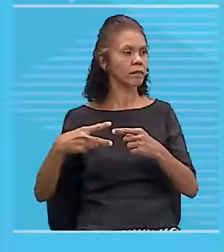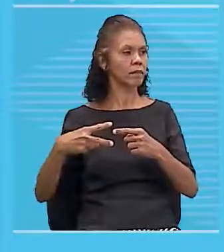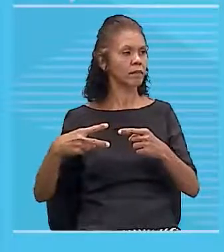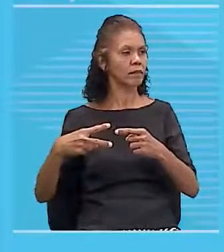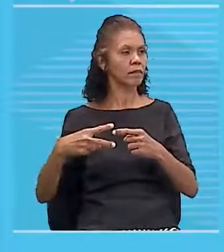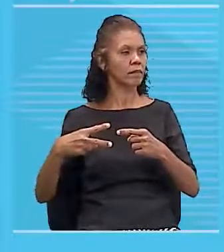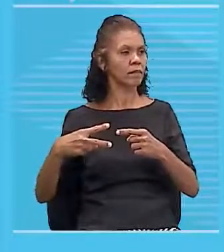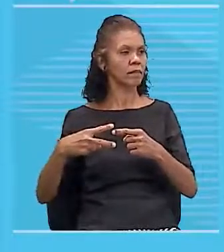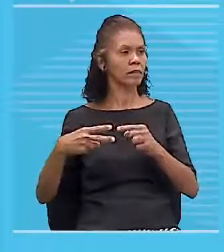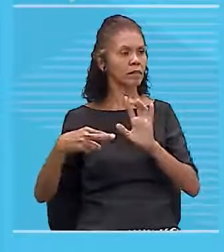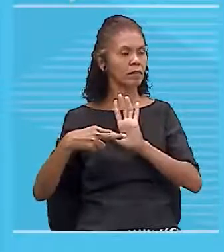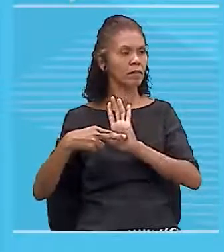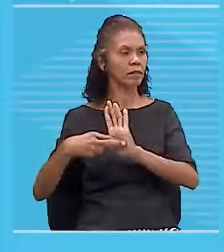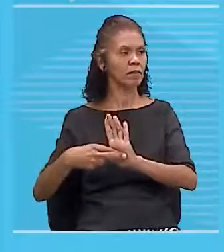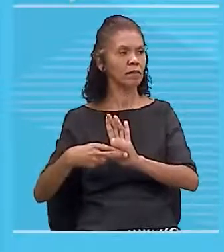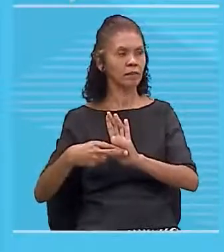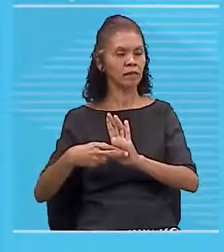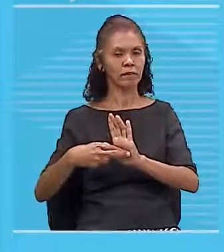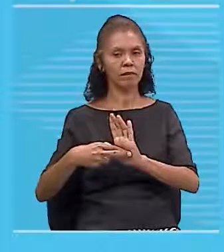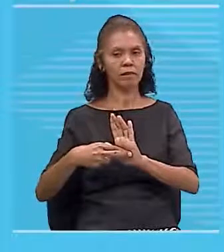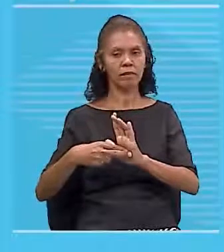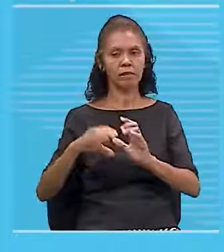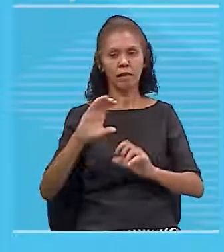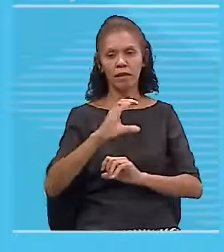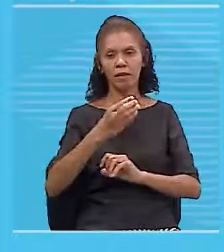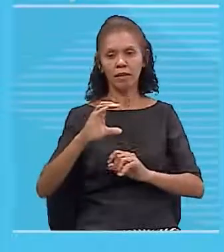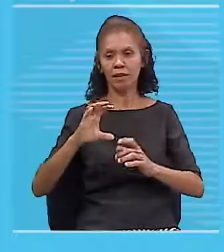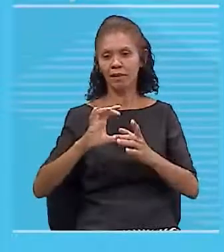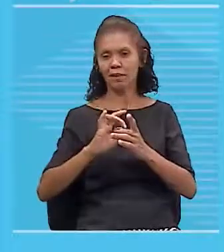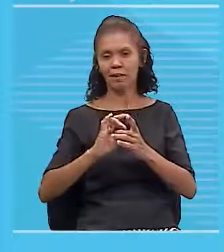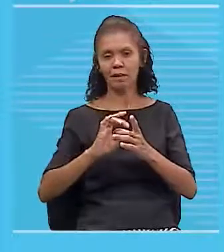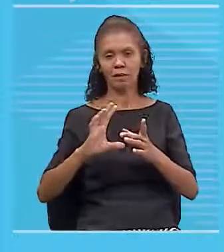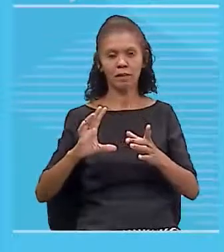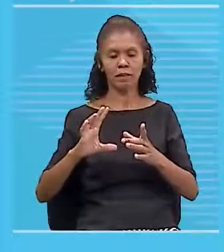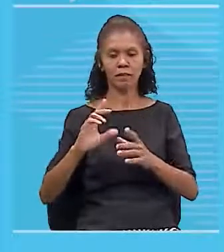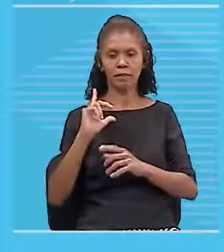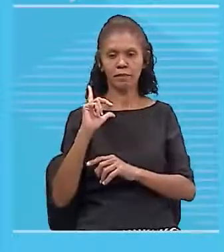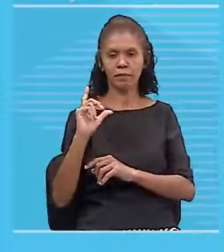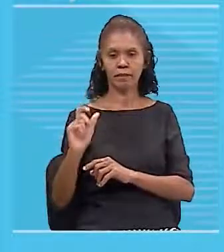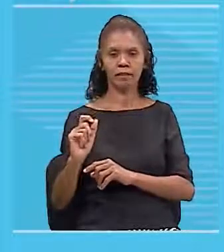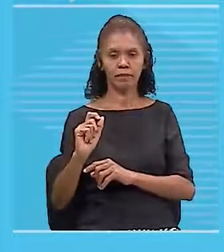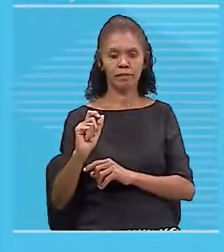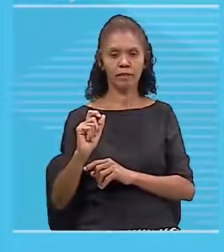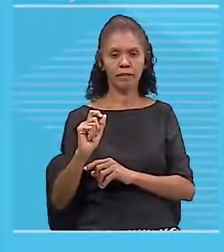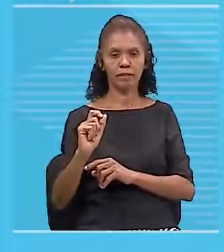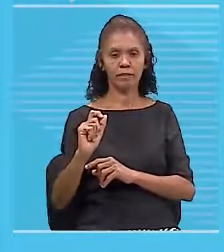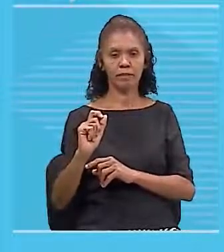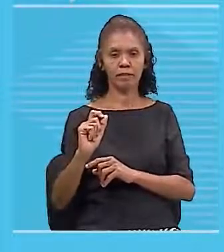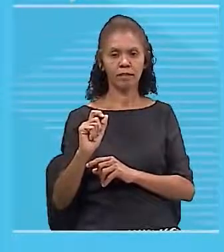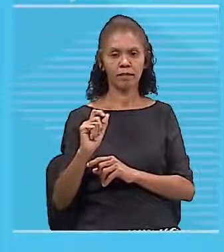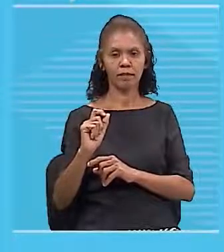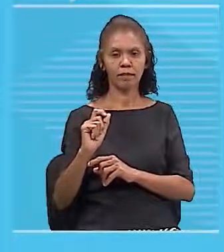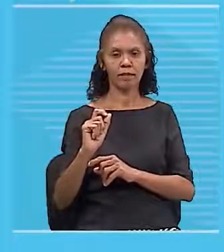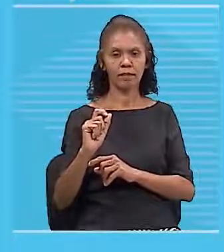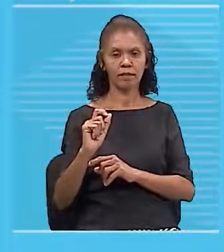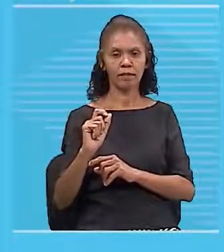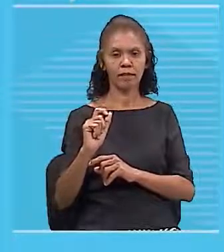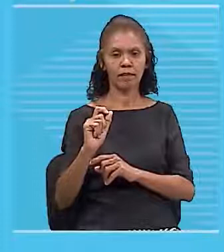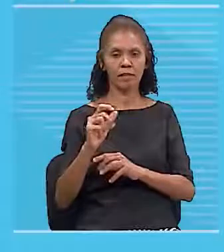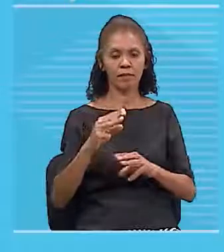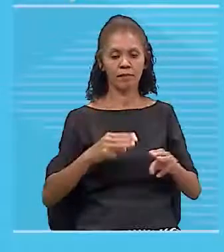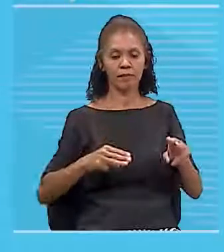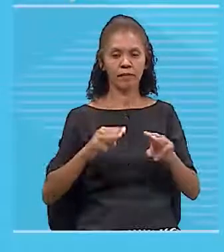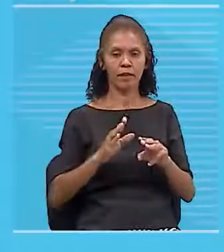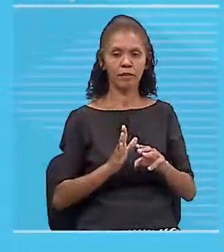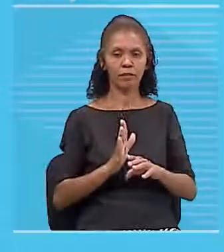Não é isso? Então, a corrente está saindo da tela e o campo está subindo a